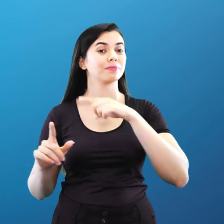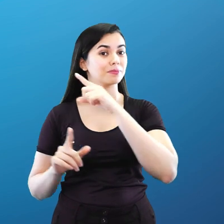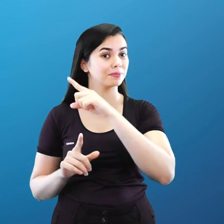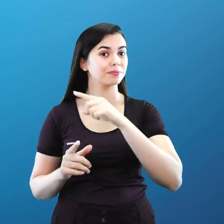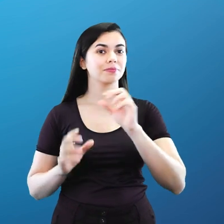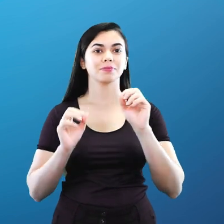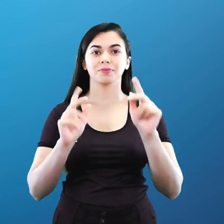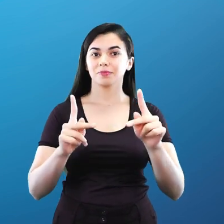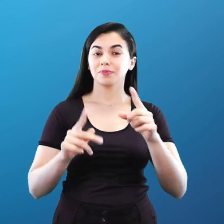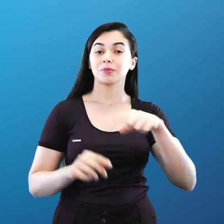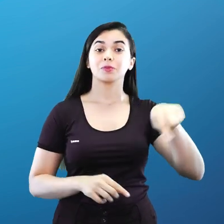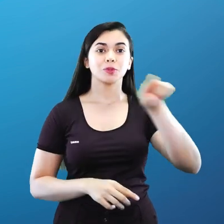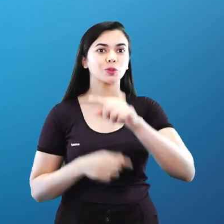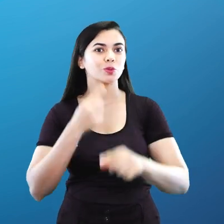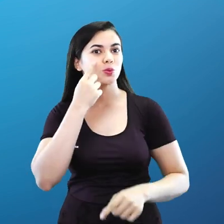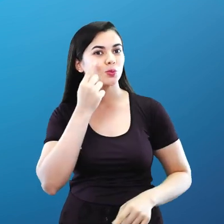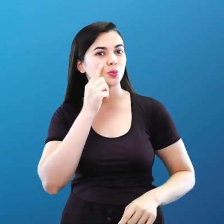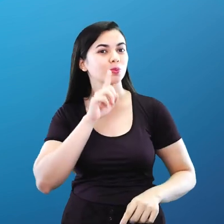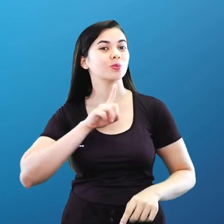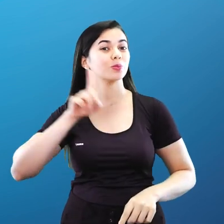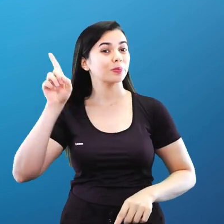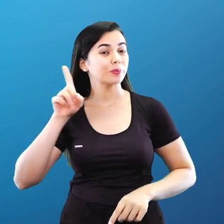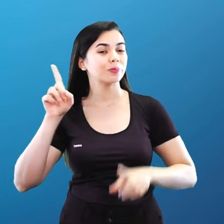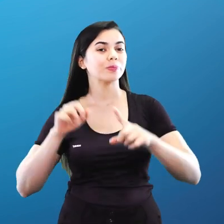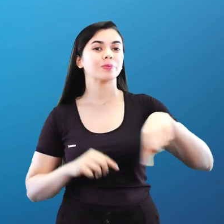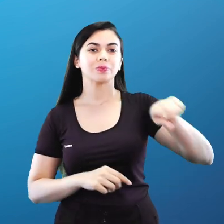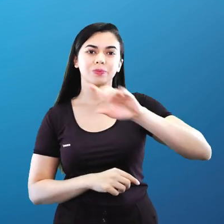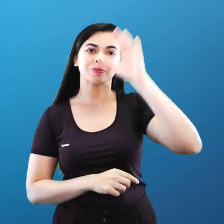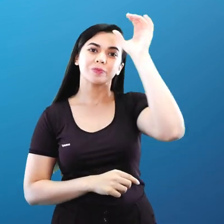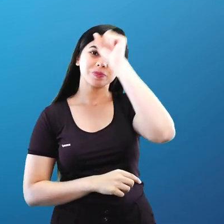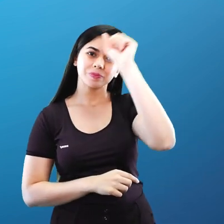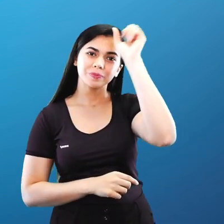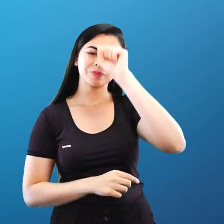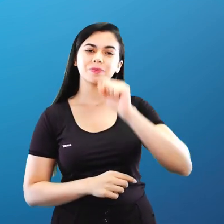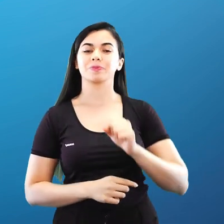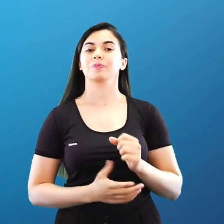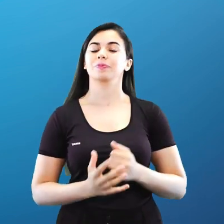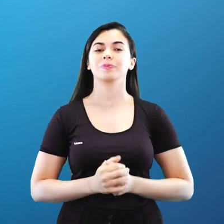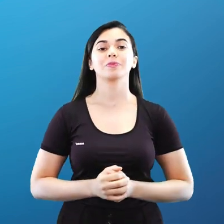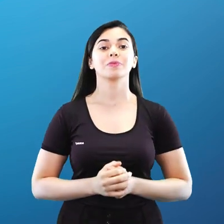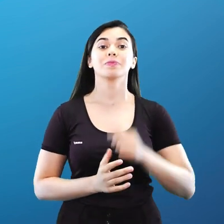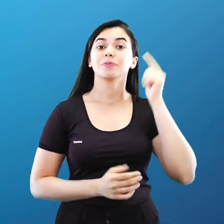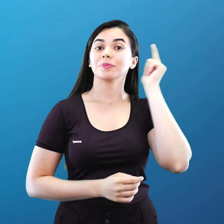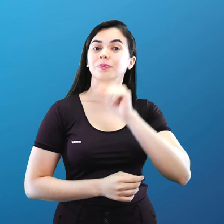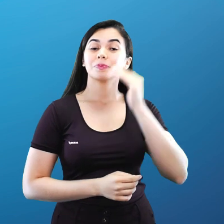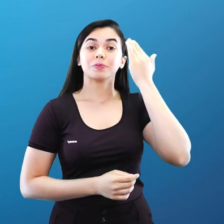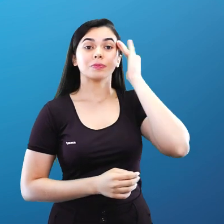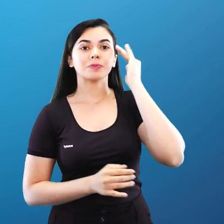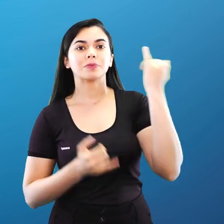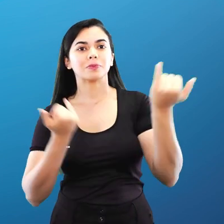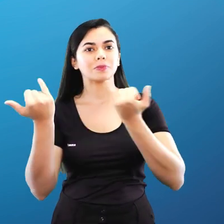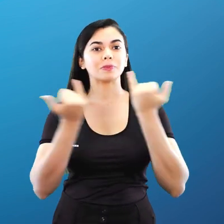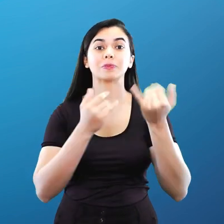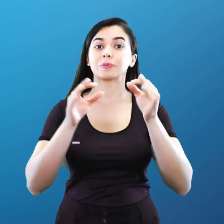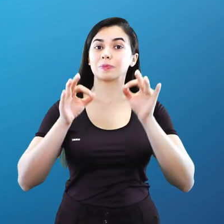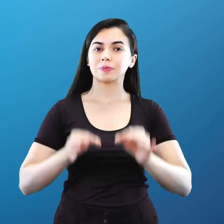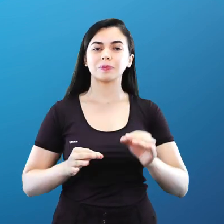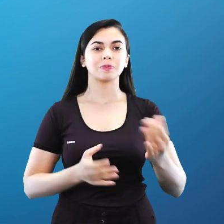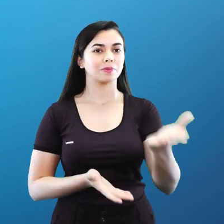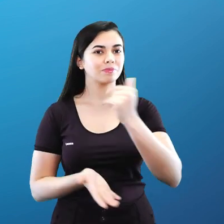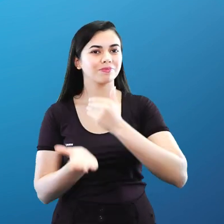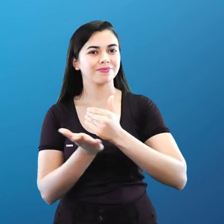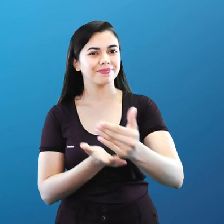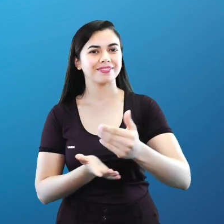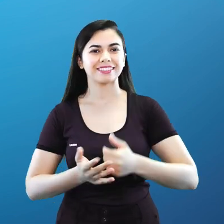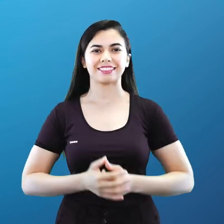fique de olho para você ir acompanhando o meu raciocínio e a gente compreender bem essas informações. Vamos lá, vem comigo?